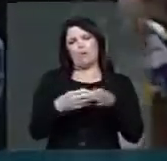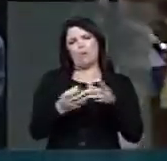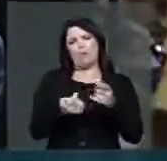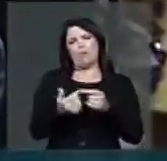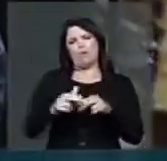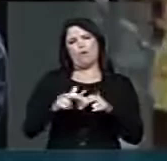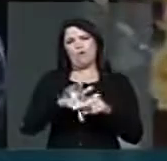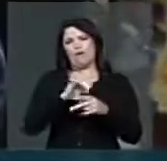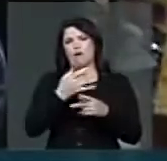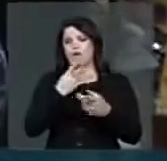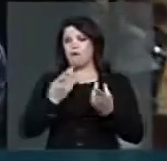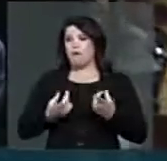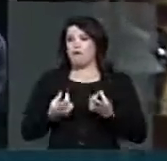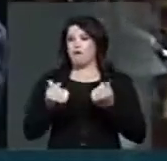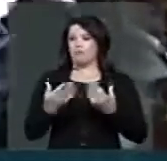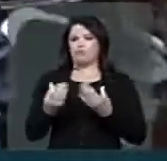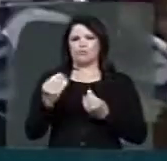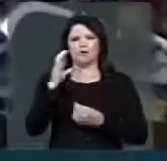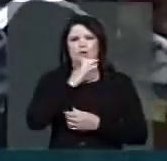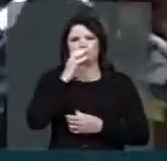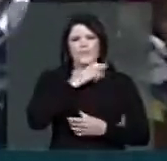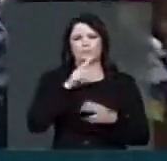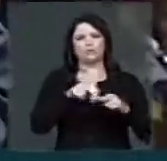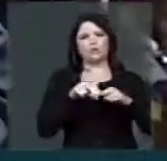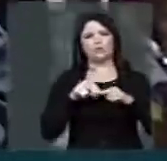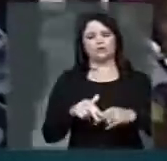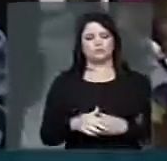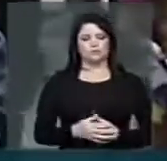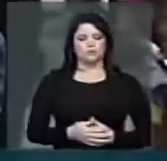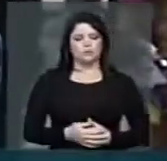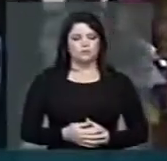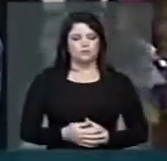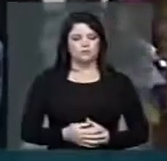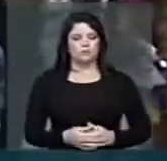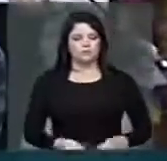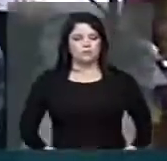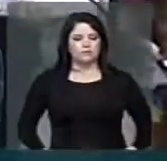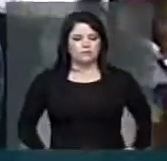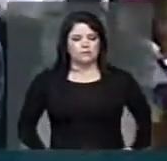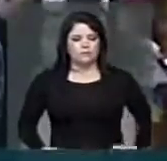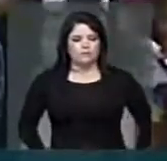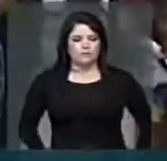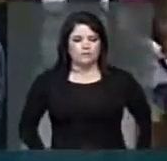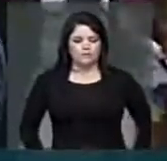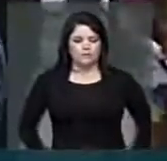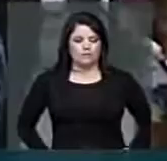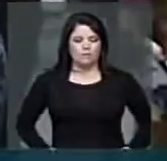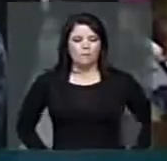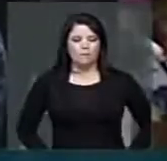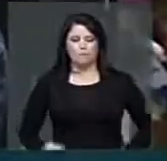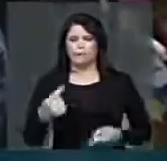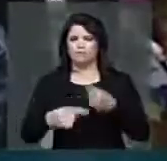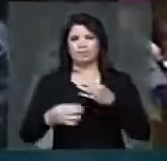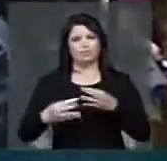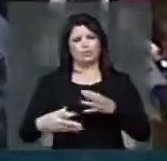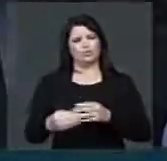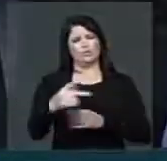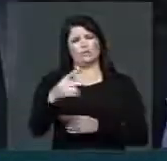passar a ter essa hegemonia. Portanto, isso é inadequado para o interesse nacional, mas o voto é não.